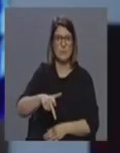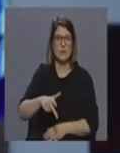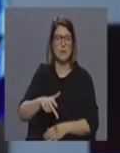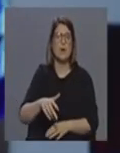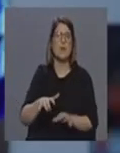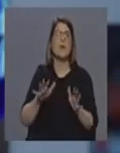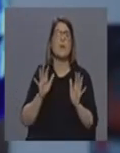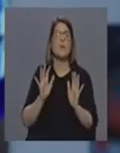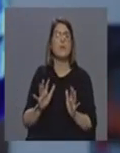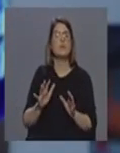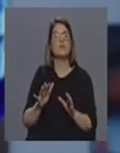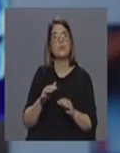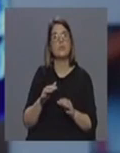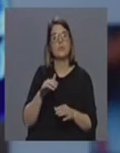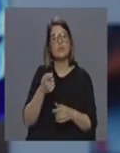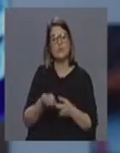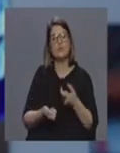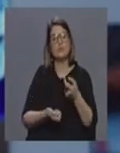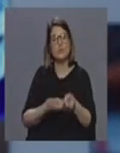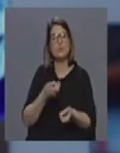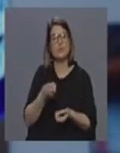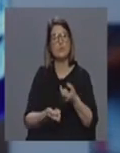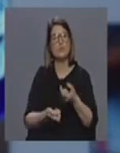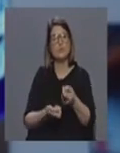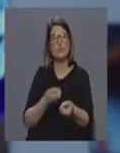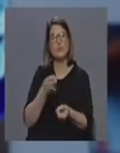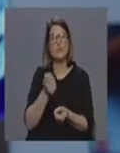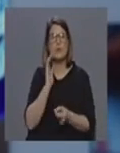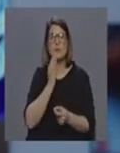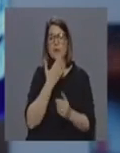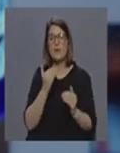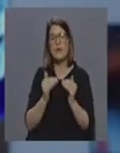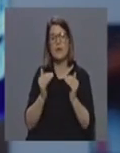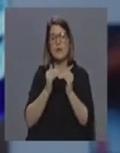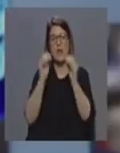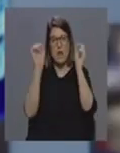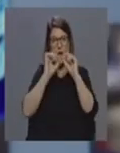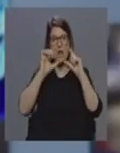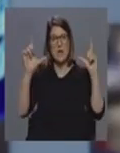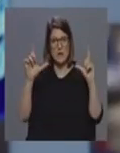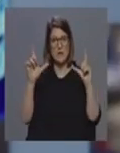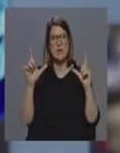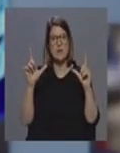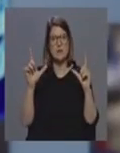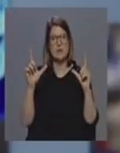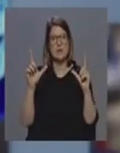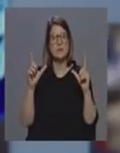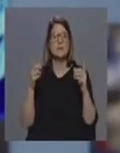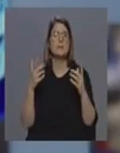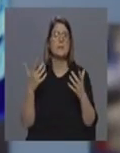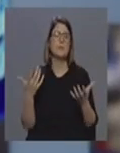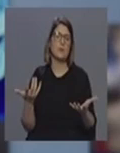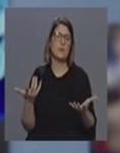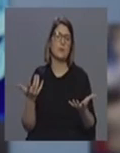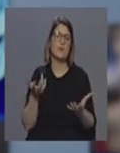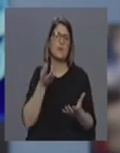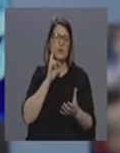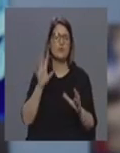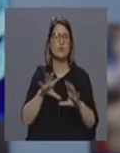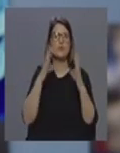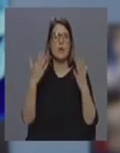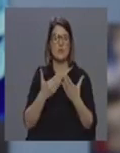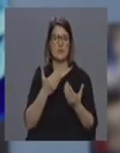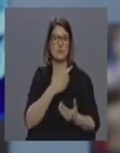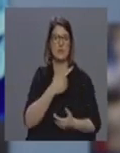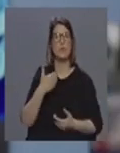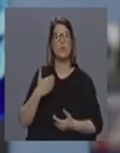digamos assim várias etapas consoante entanto o nível digamos assim da alerta que nós temos e a Direção-Geral da Saúde entanto também já